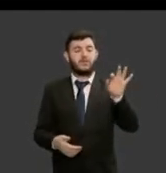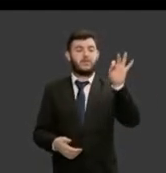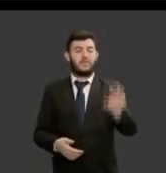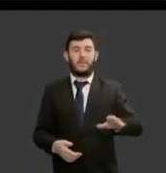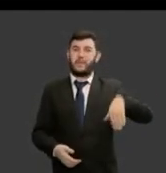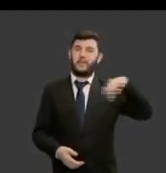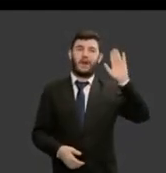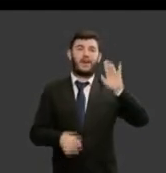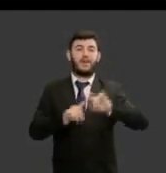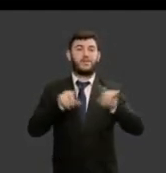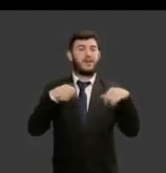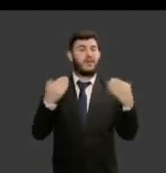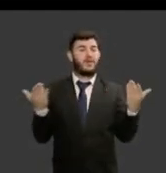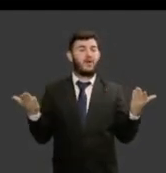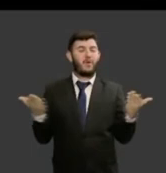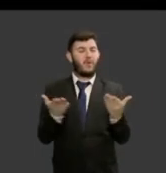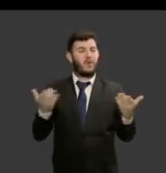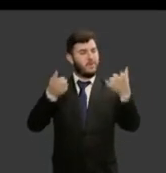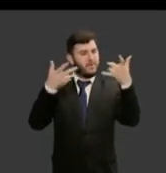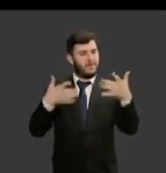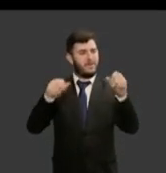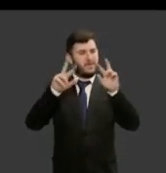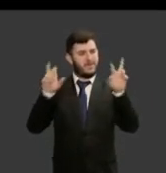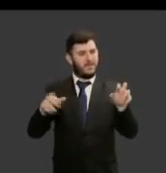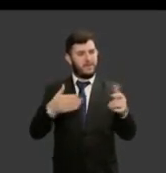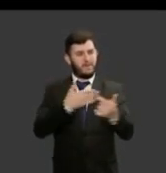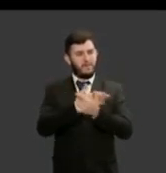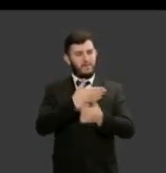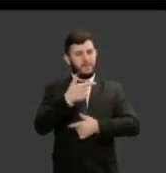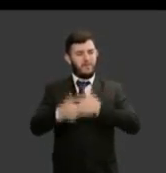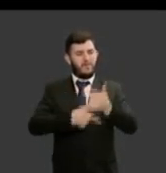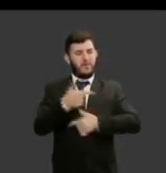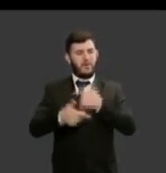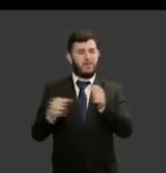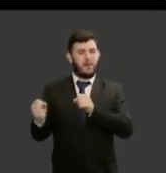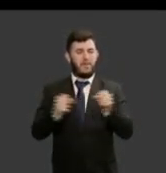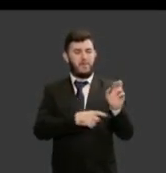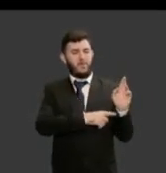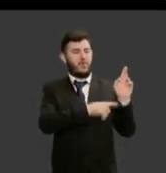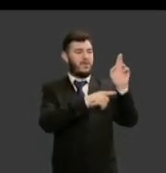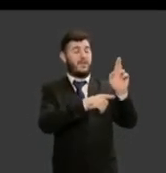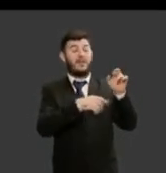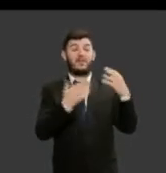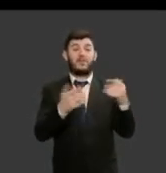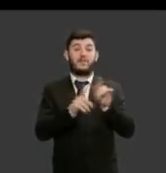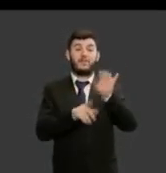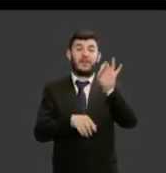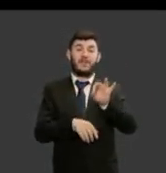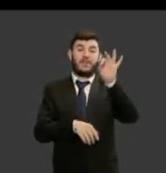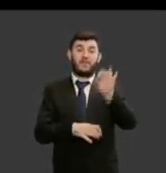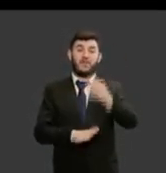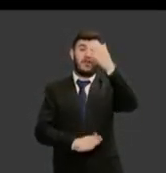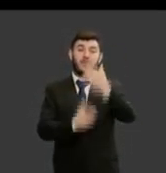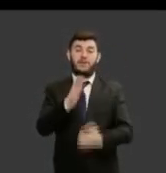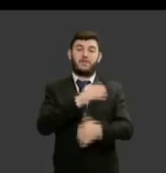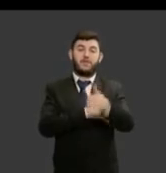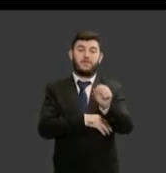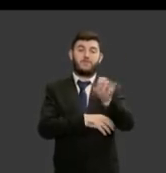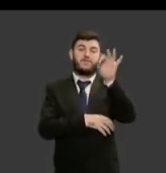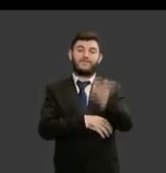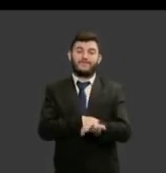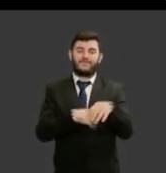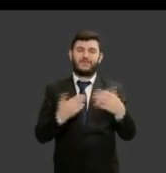função de poder esse percentual cai para 18% o que isso significa quando depende da mulher